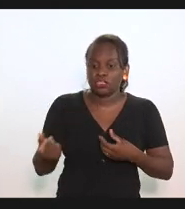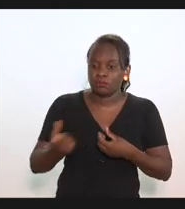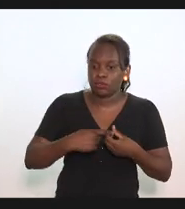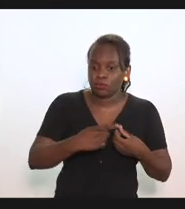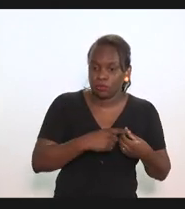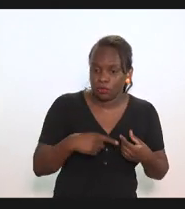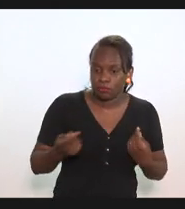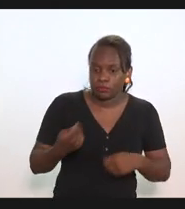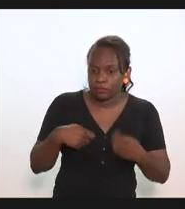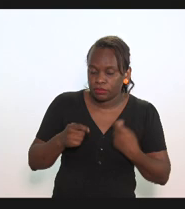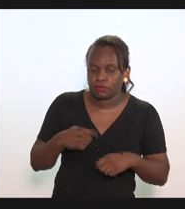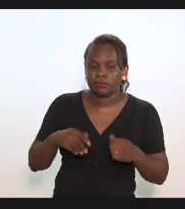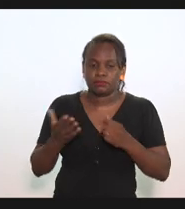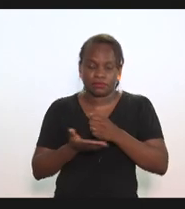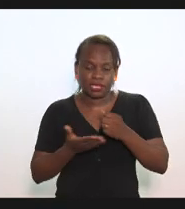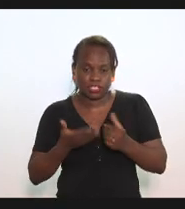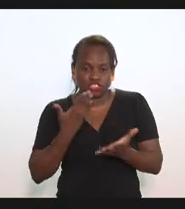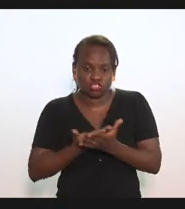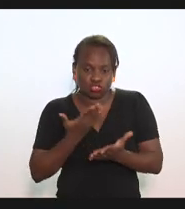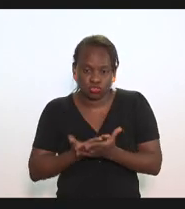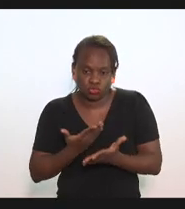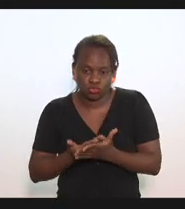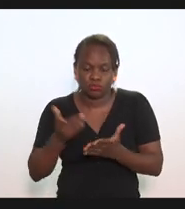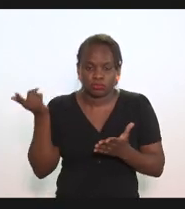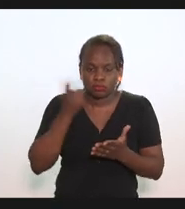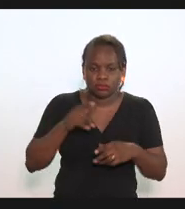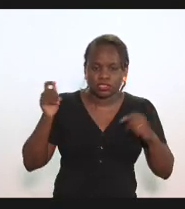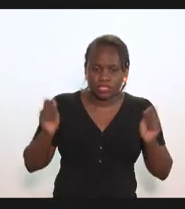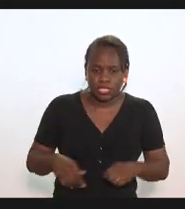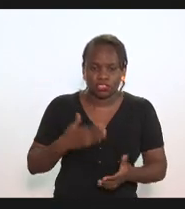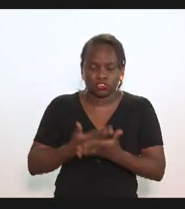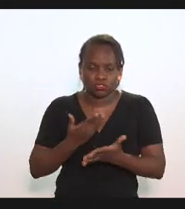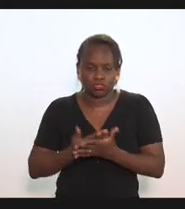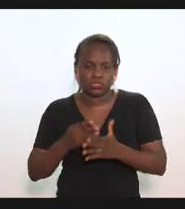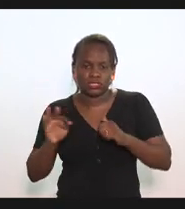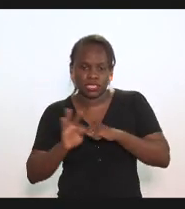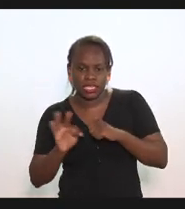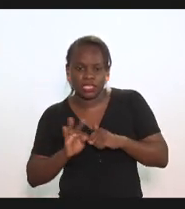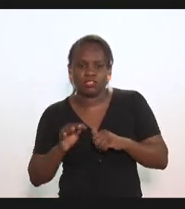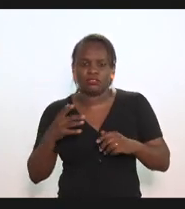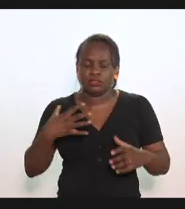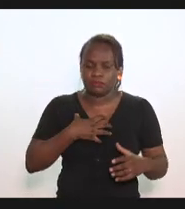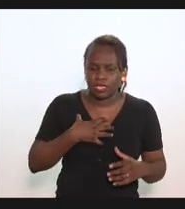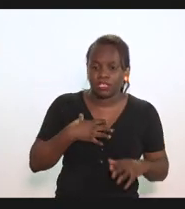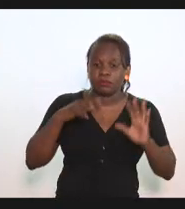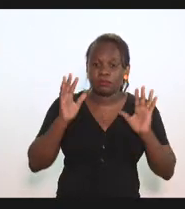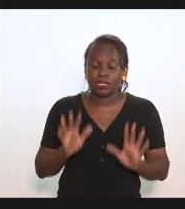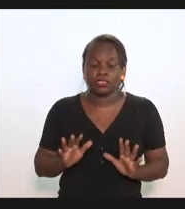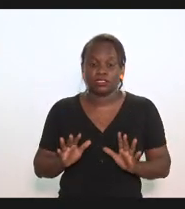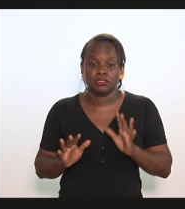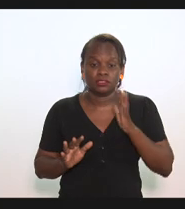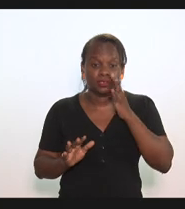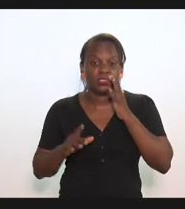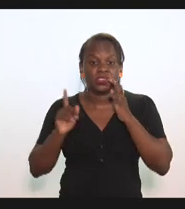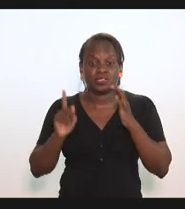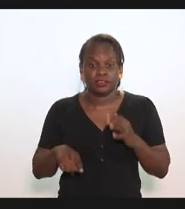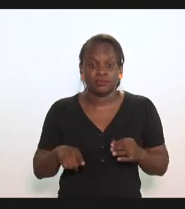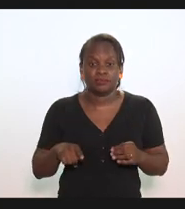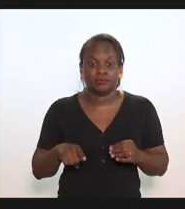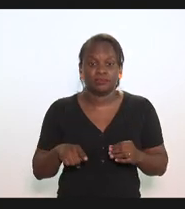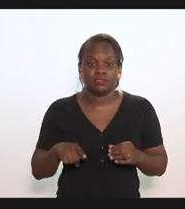embasados em estudos de viabilidade estudos técnicos estudos de impacto porém é